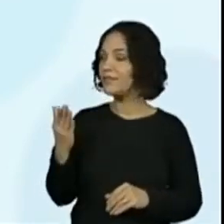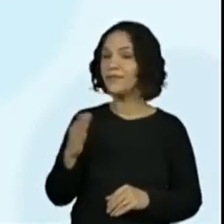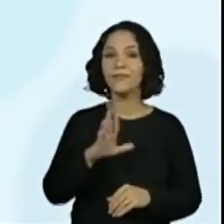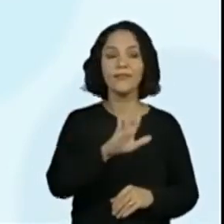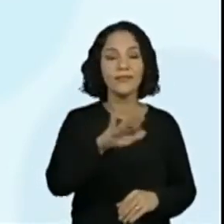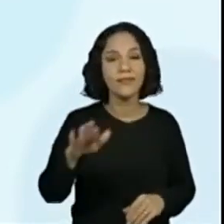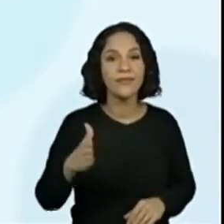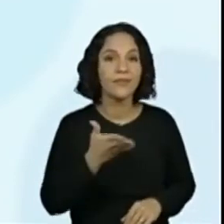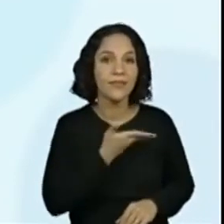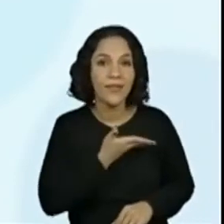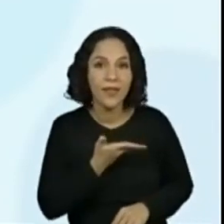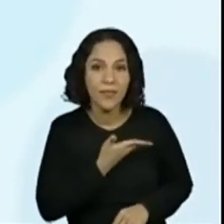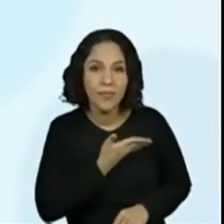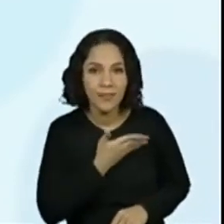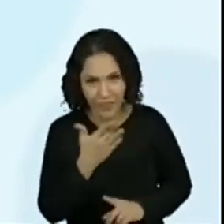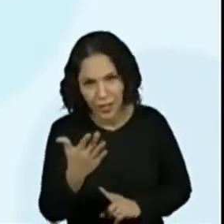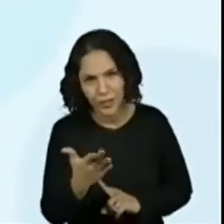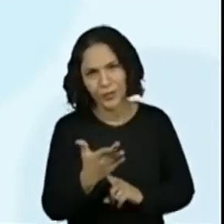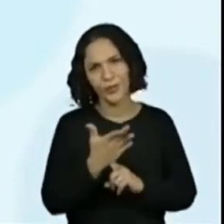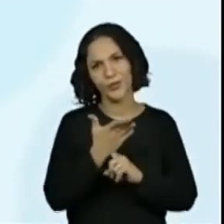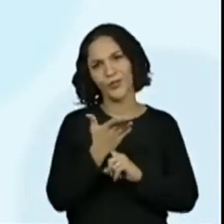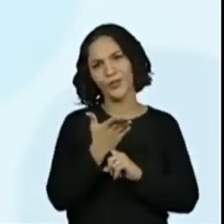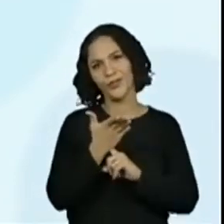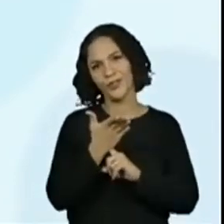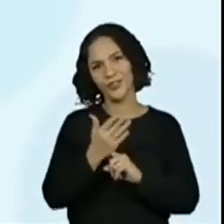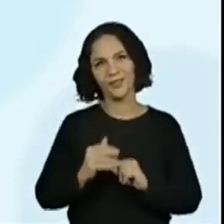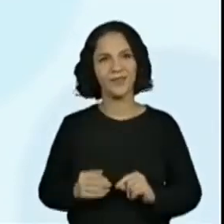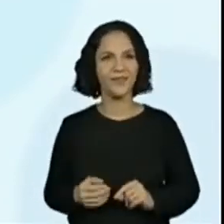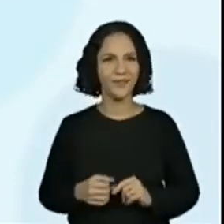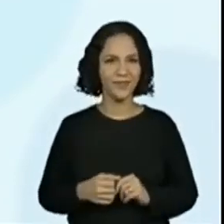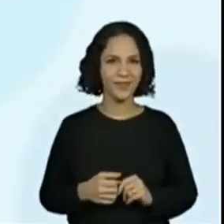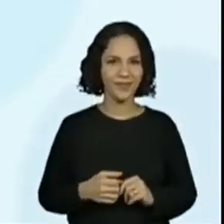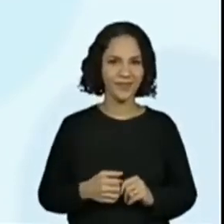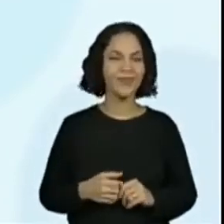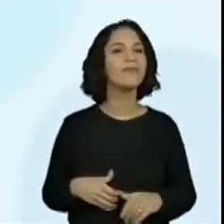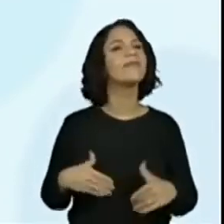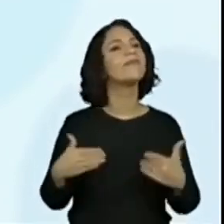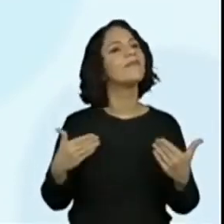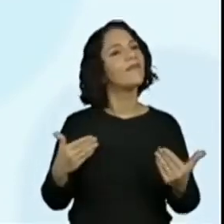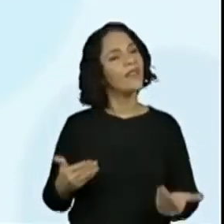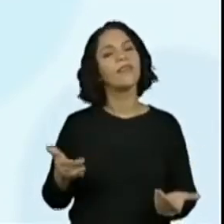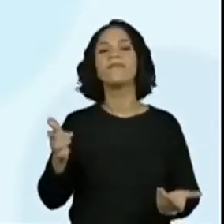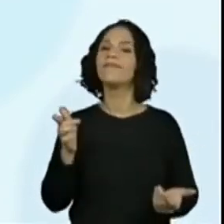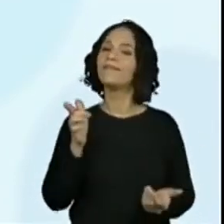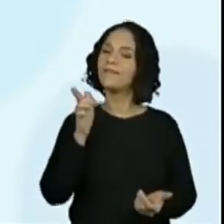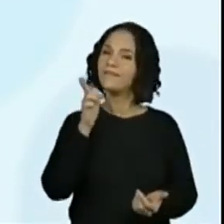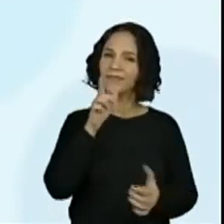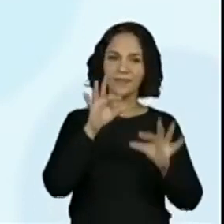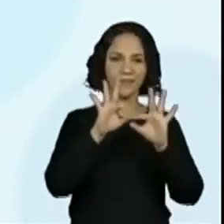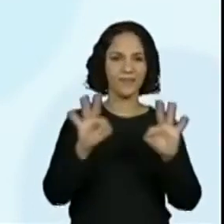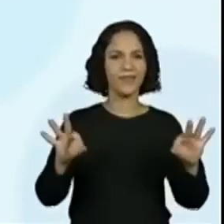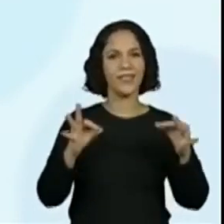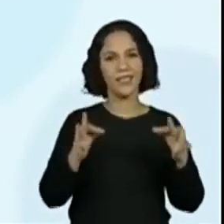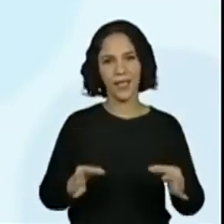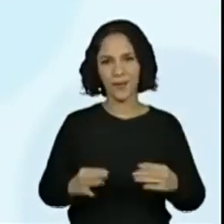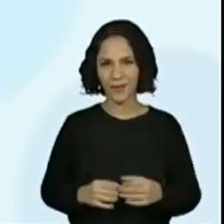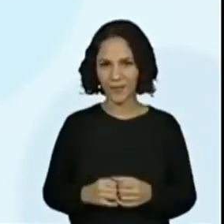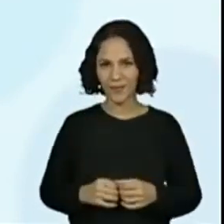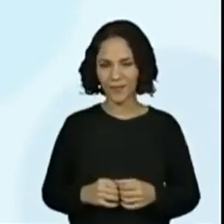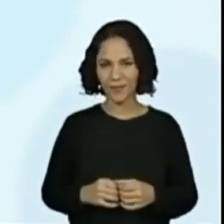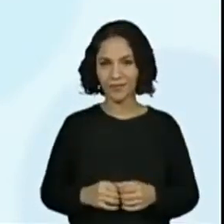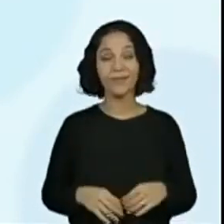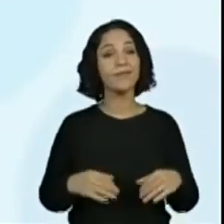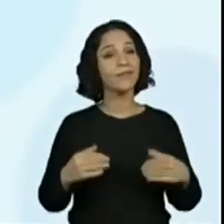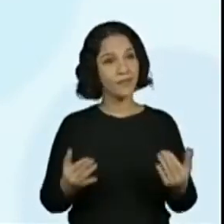Companheiro, me ajude. Agora sim, a gente conseguiu pegar um verso. E aí a gente